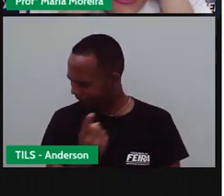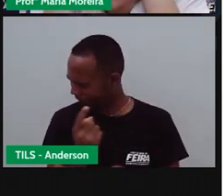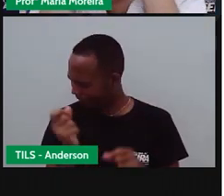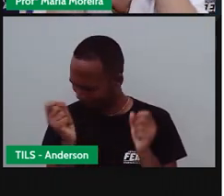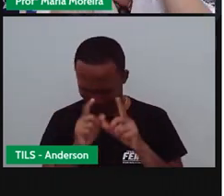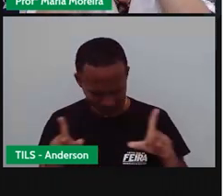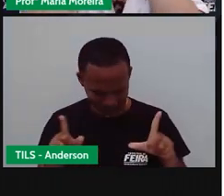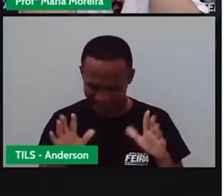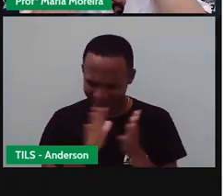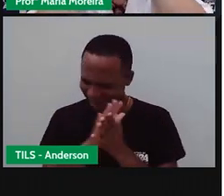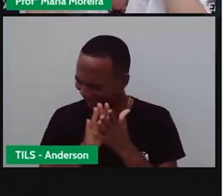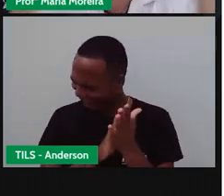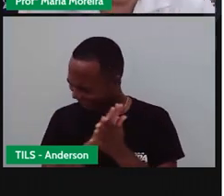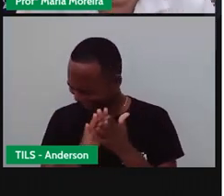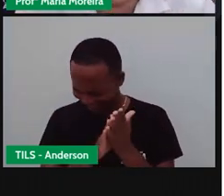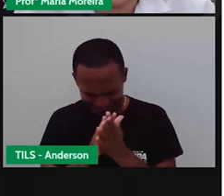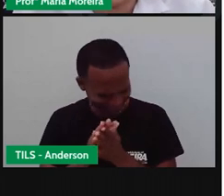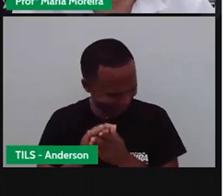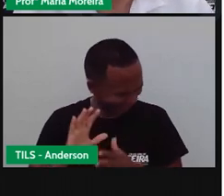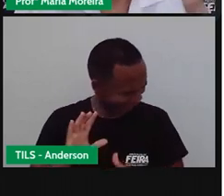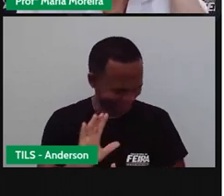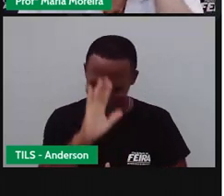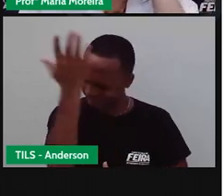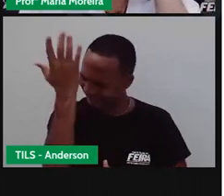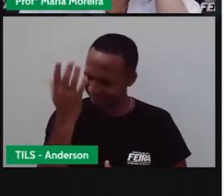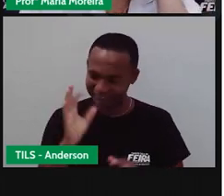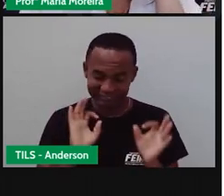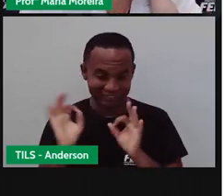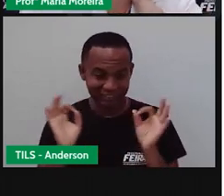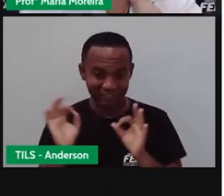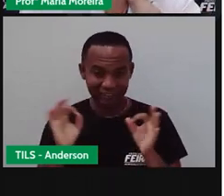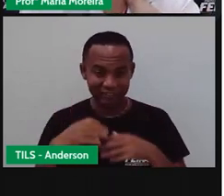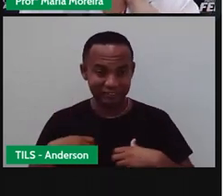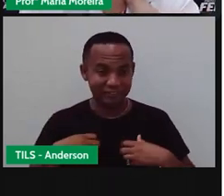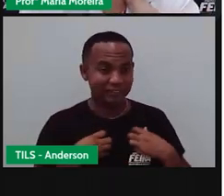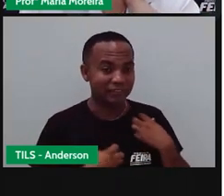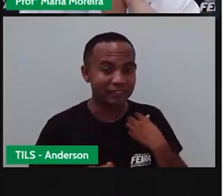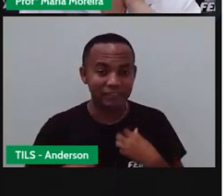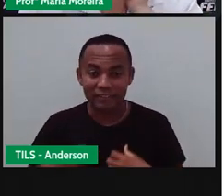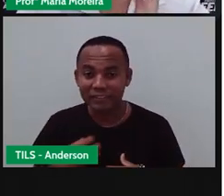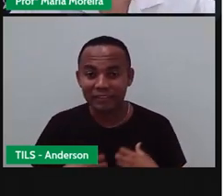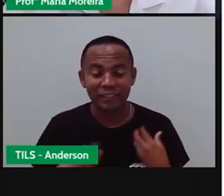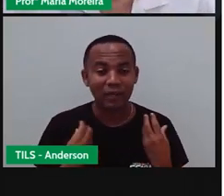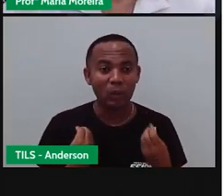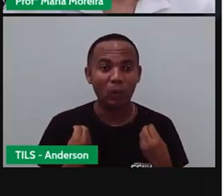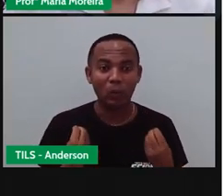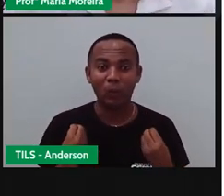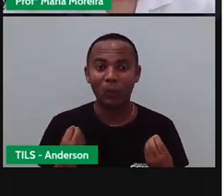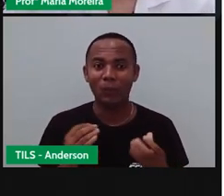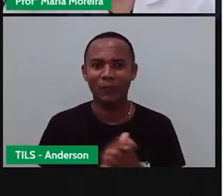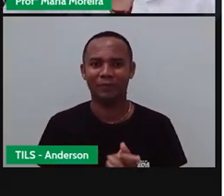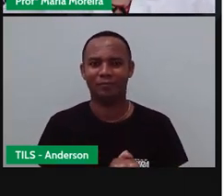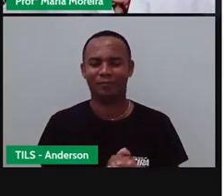nada acontece Ai, coitado do Ivo Hum